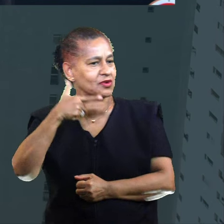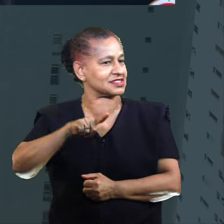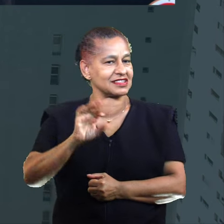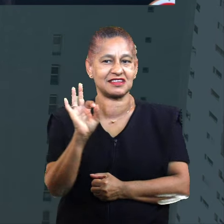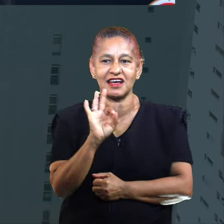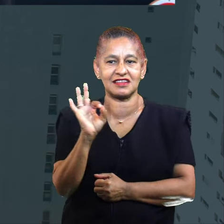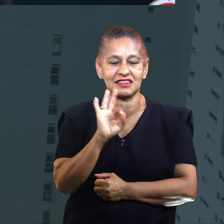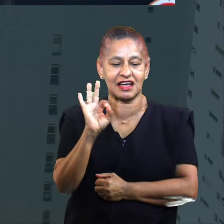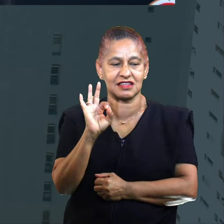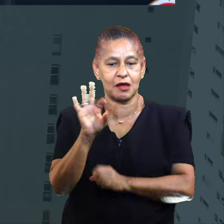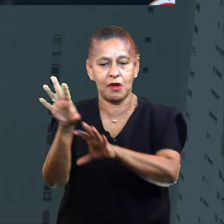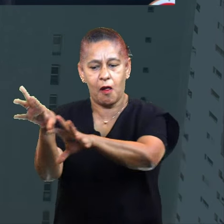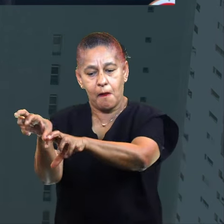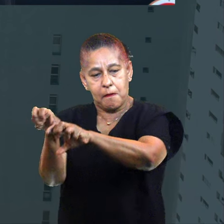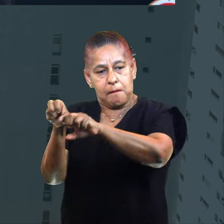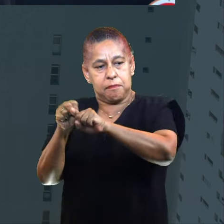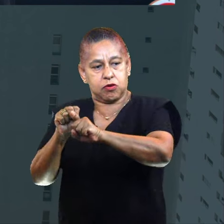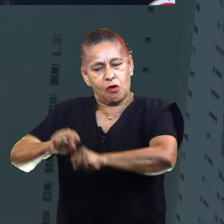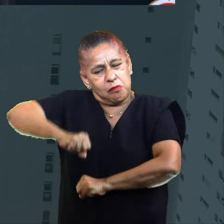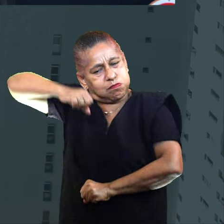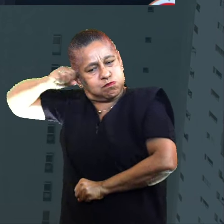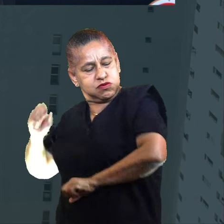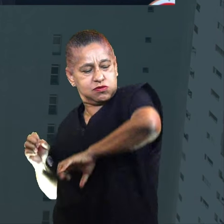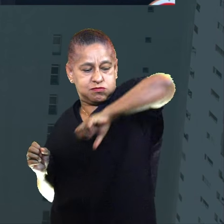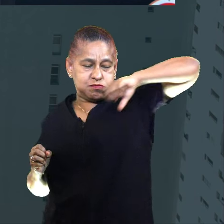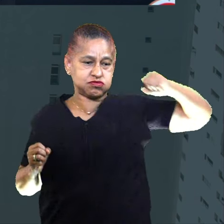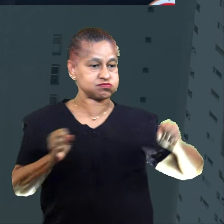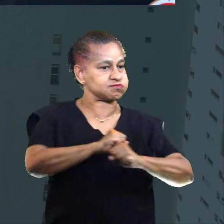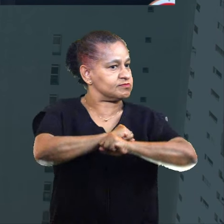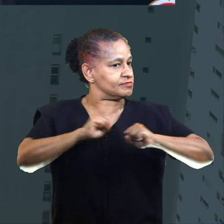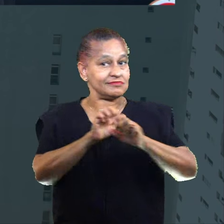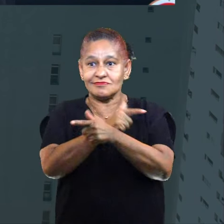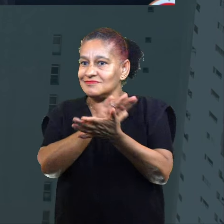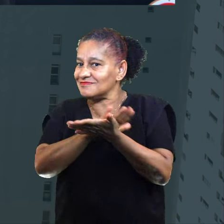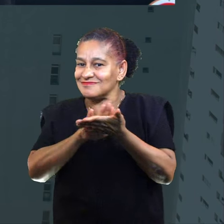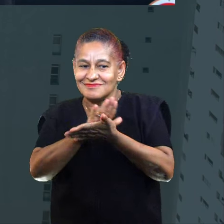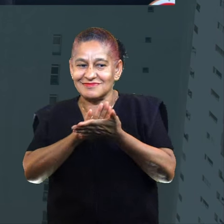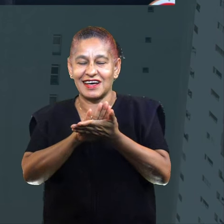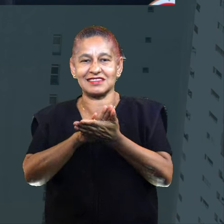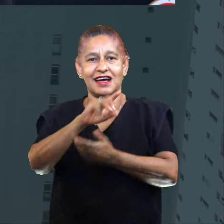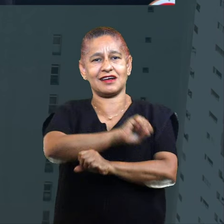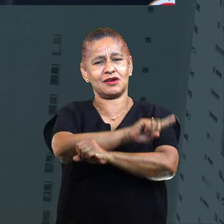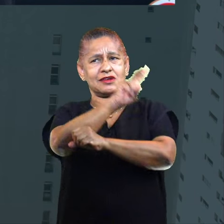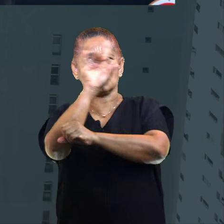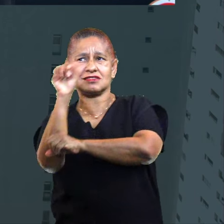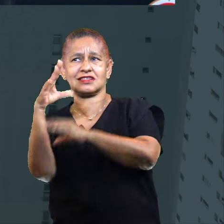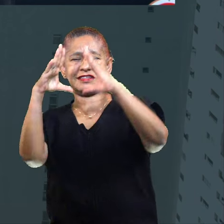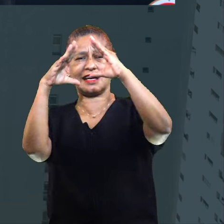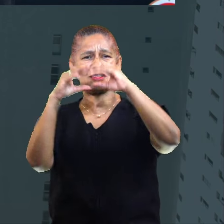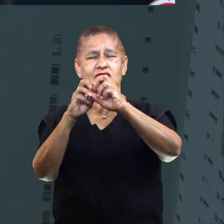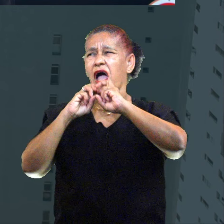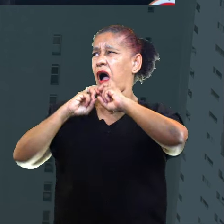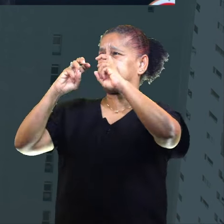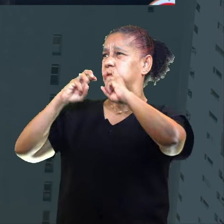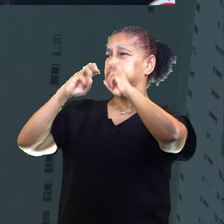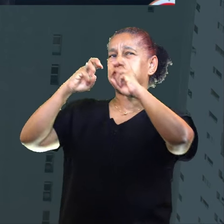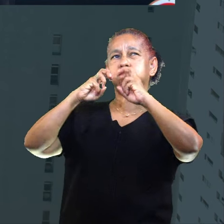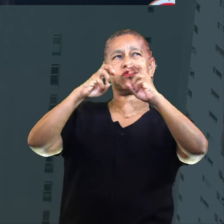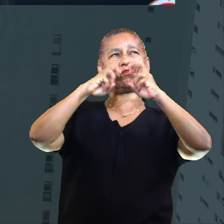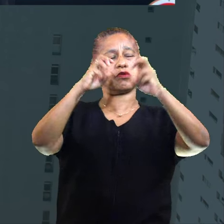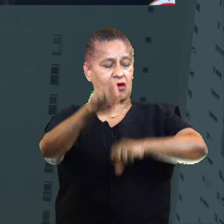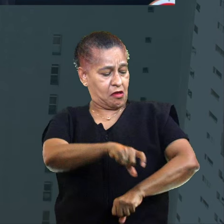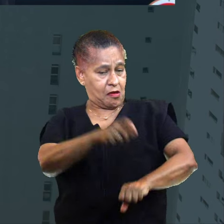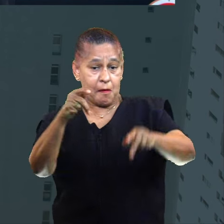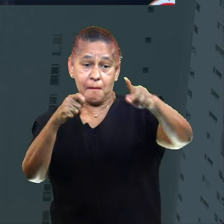suficientemente forte para dominá-lo. Noite e dia ele andava gritando e cortando-se